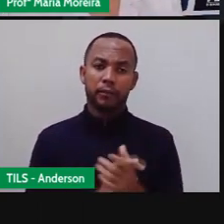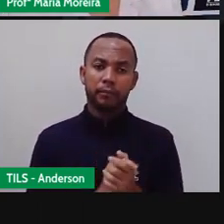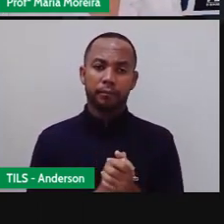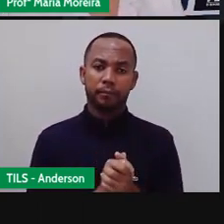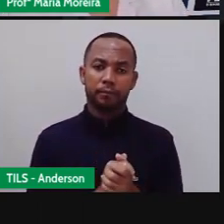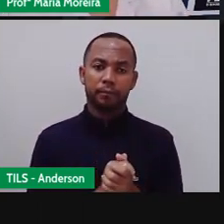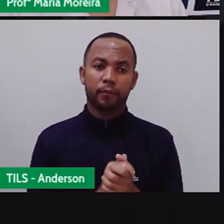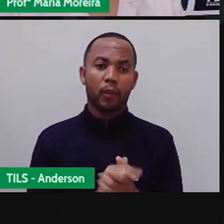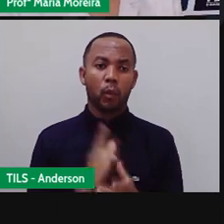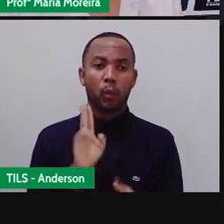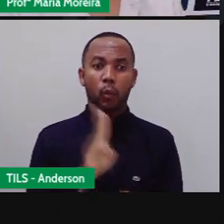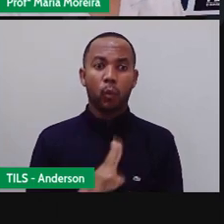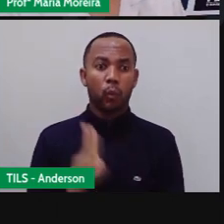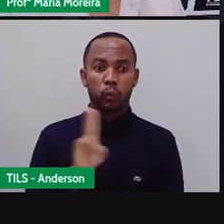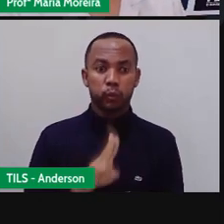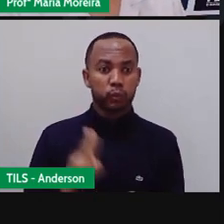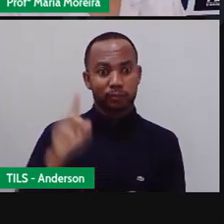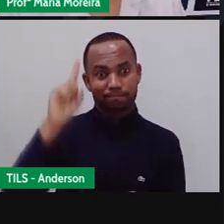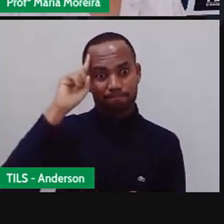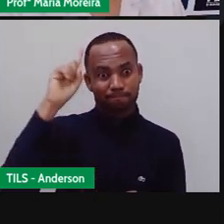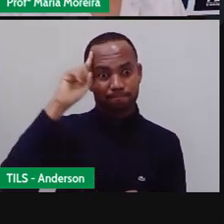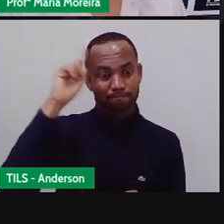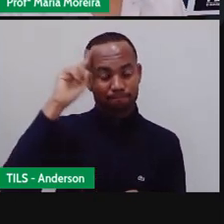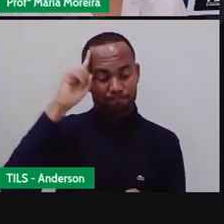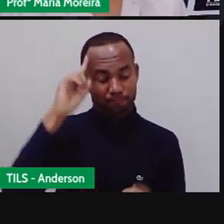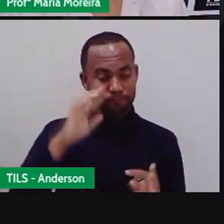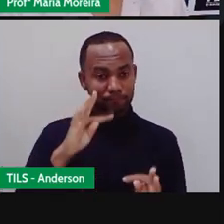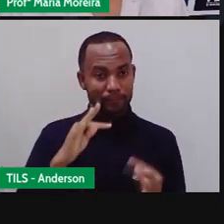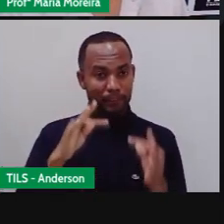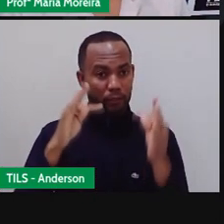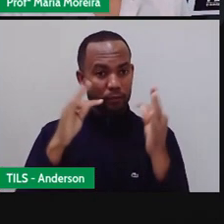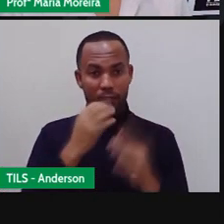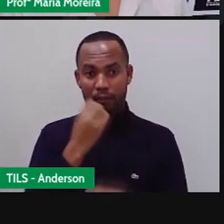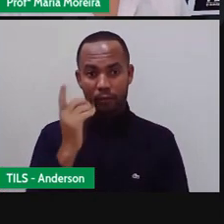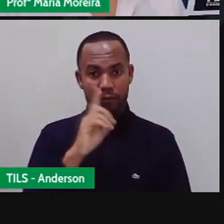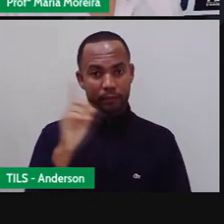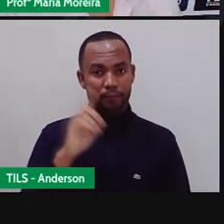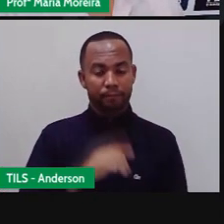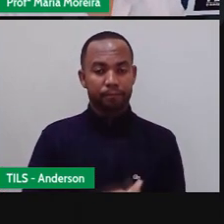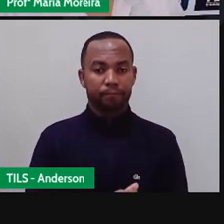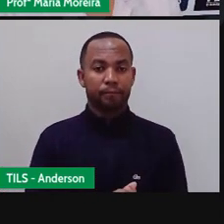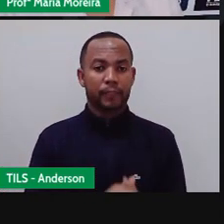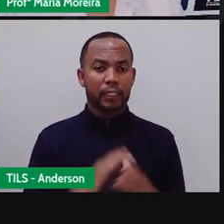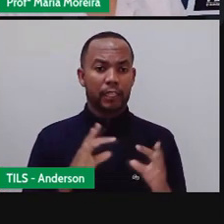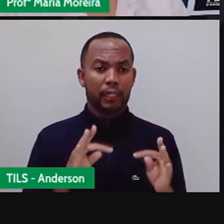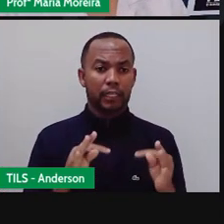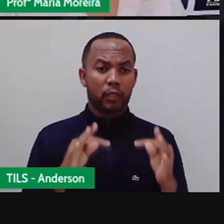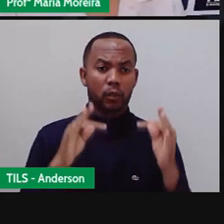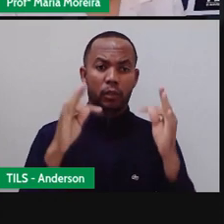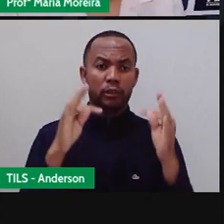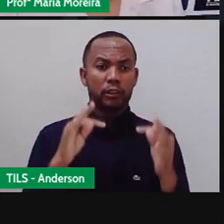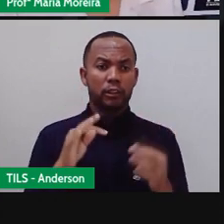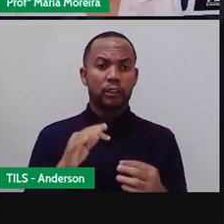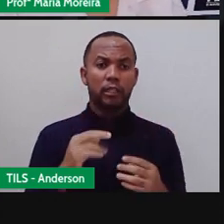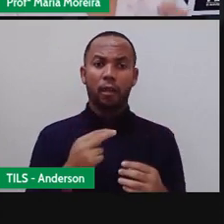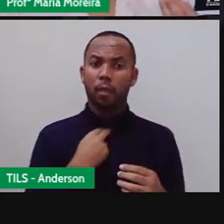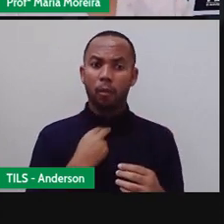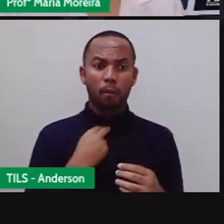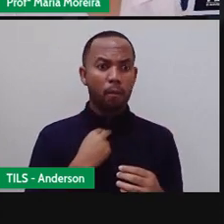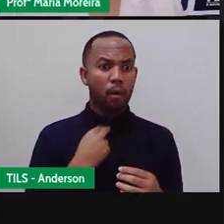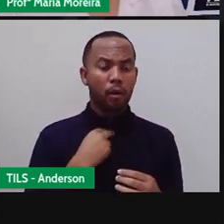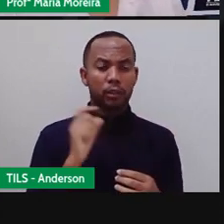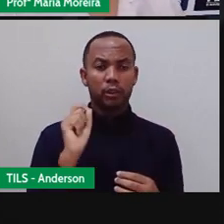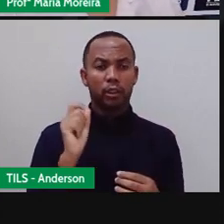Desse uso descontrolado aí da tecnologia. Bom, a tecnologia, ela não pode e